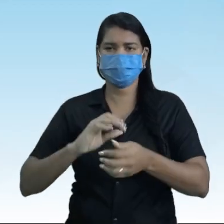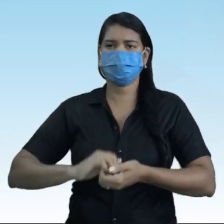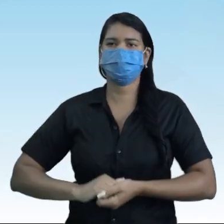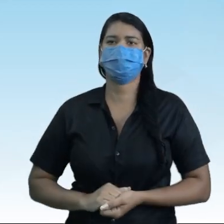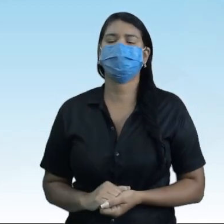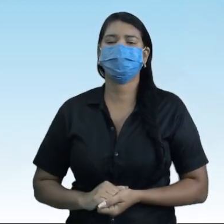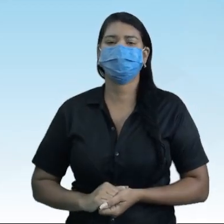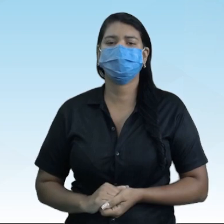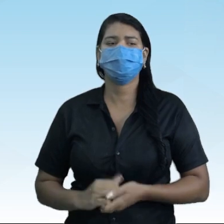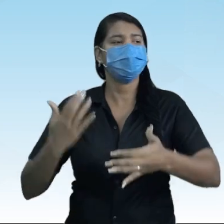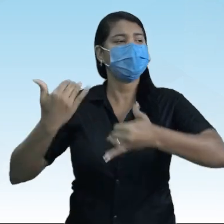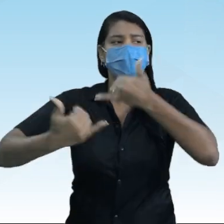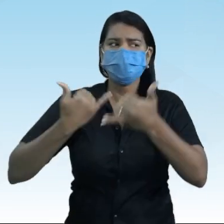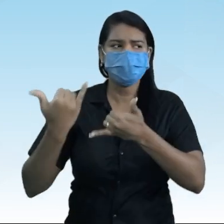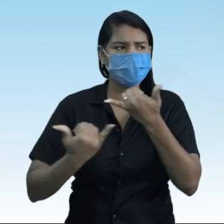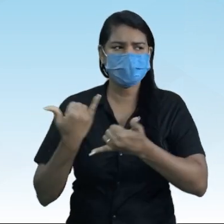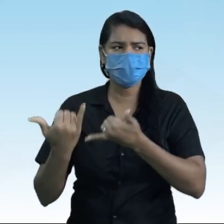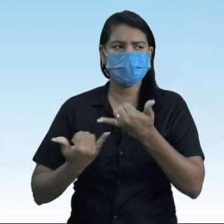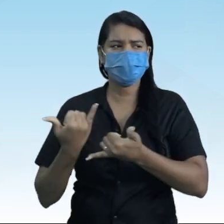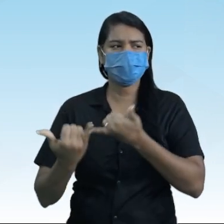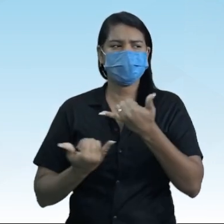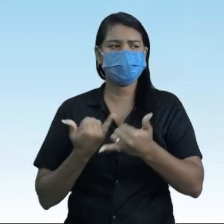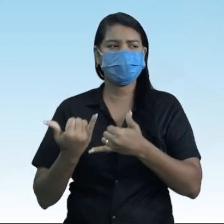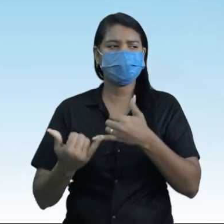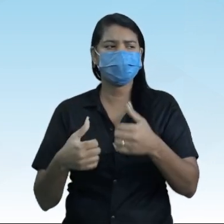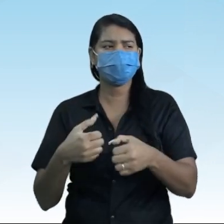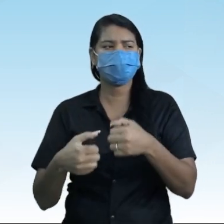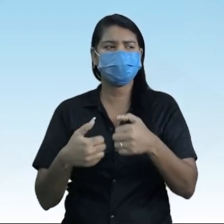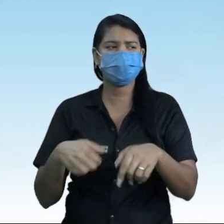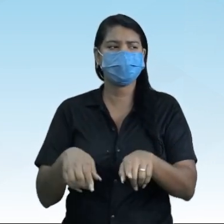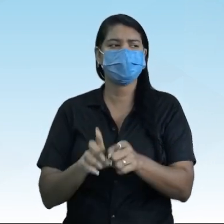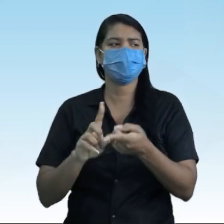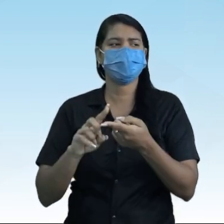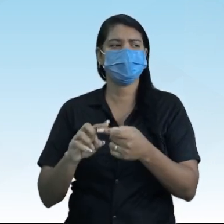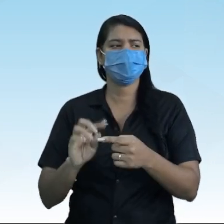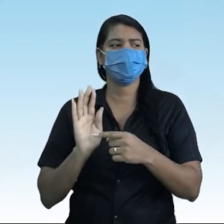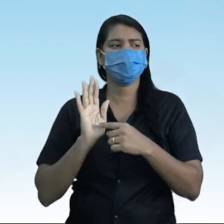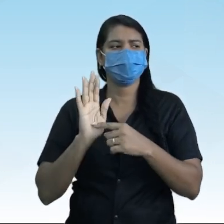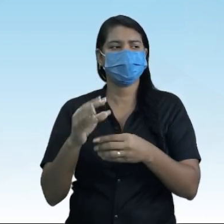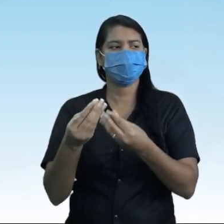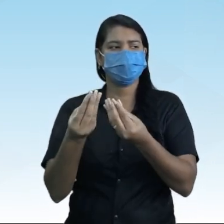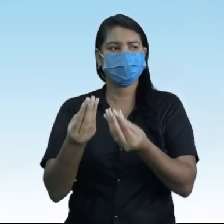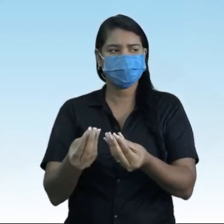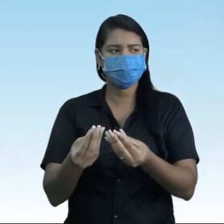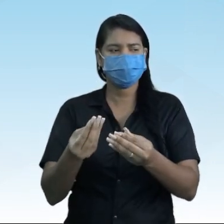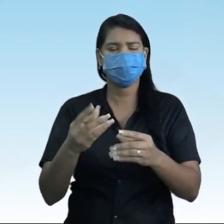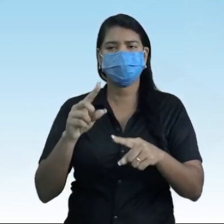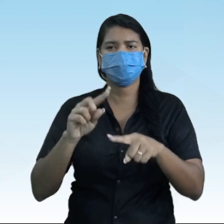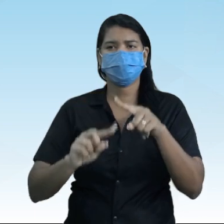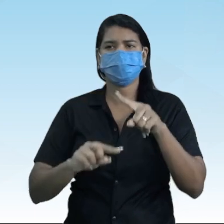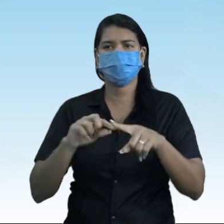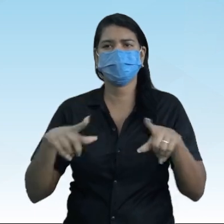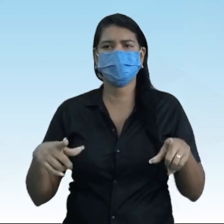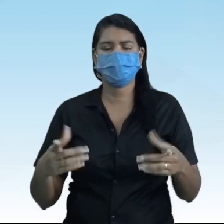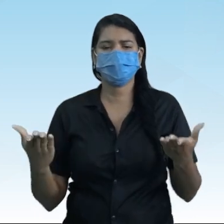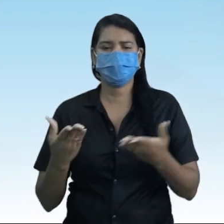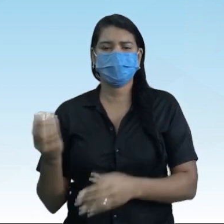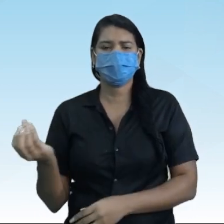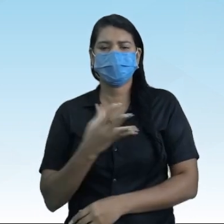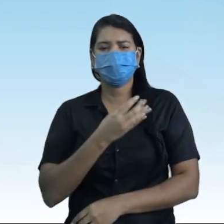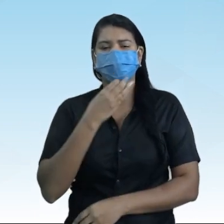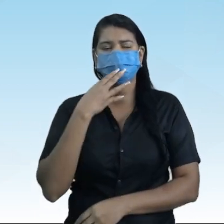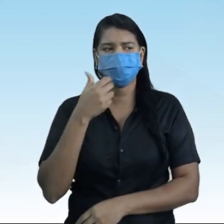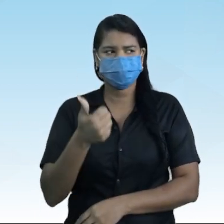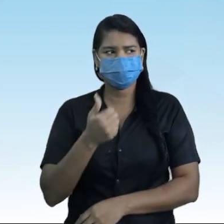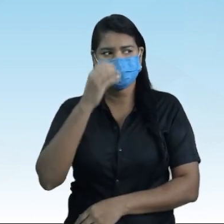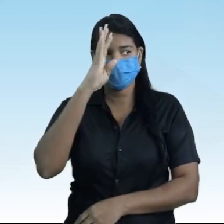Aprende jogando. Trabalhando games. Estamos oferecendo pra você um material com um recurso muito bom